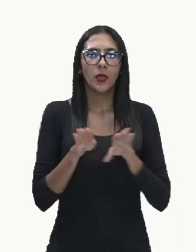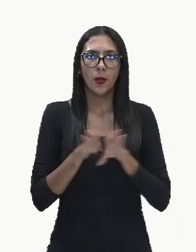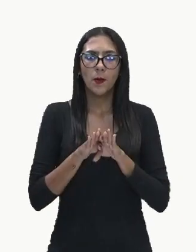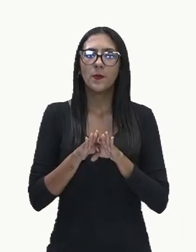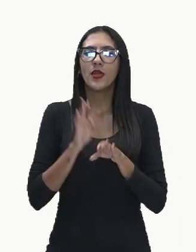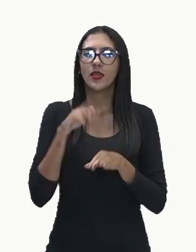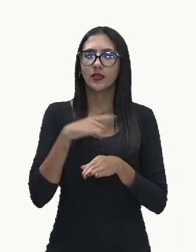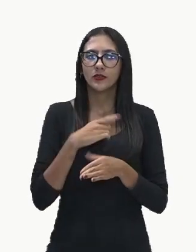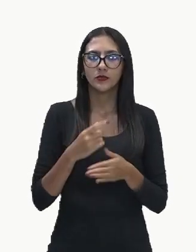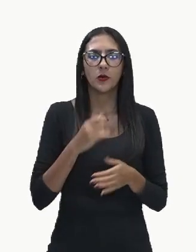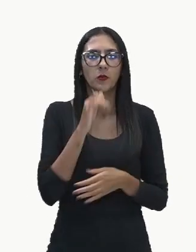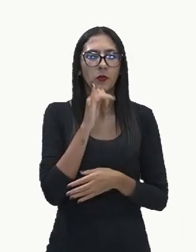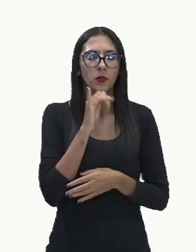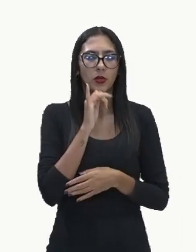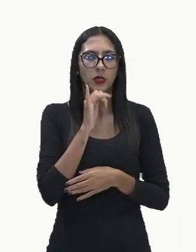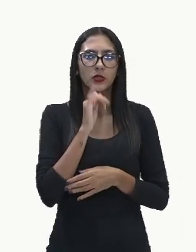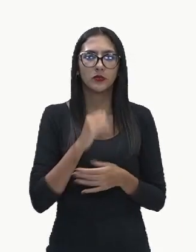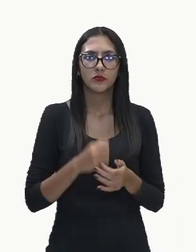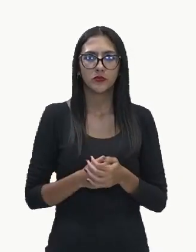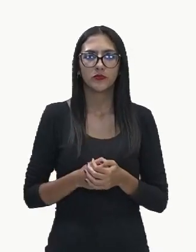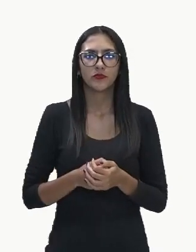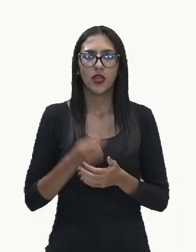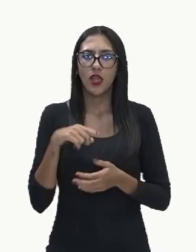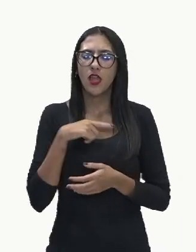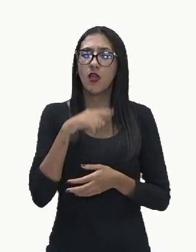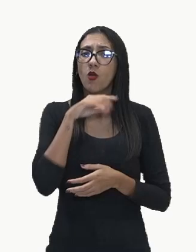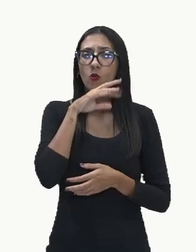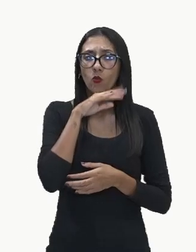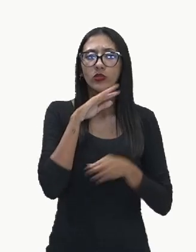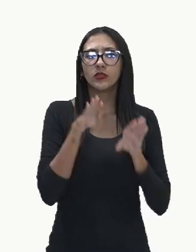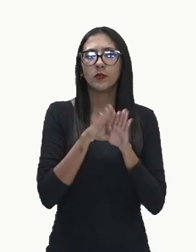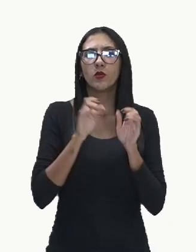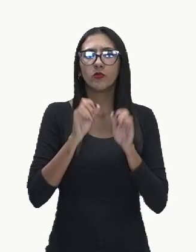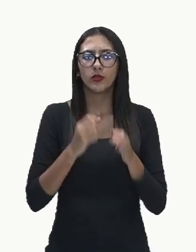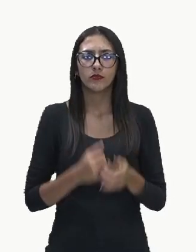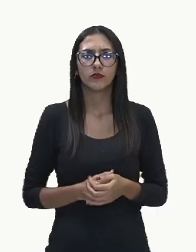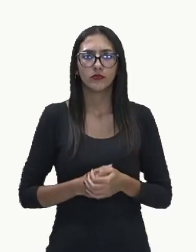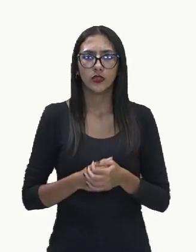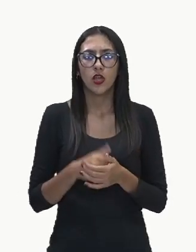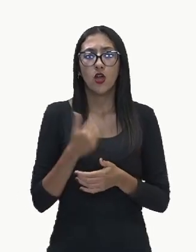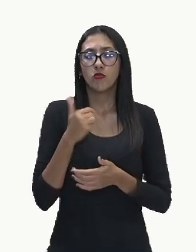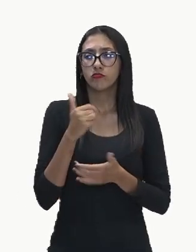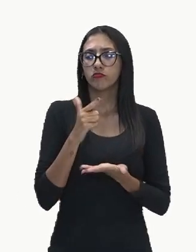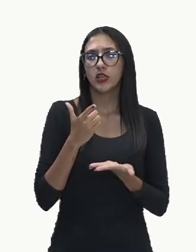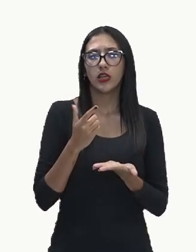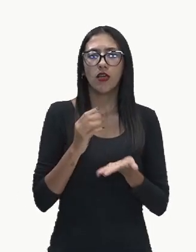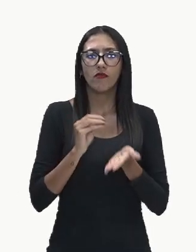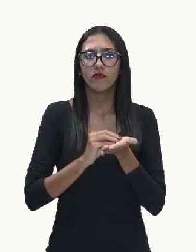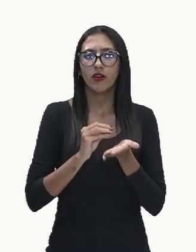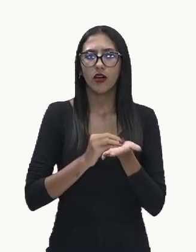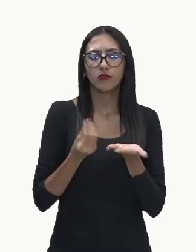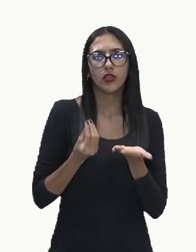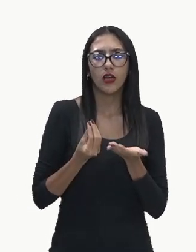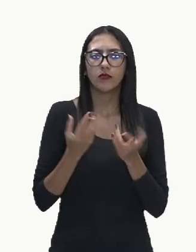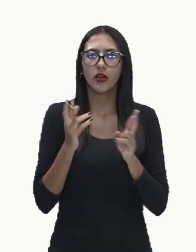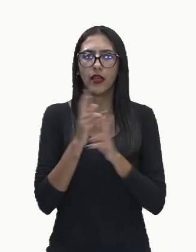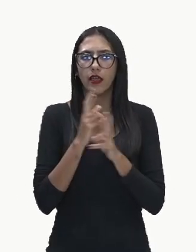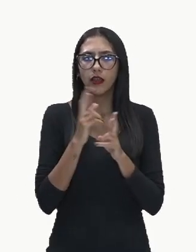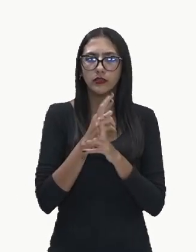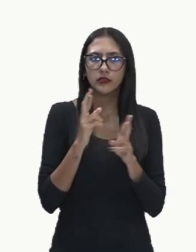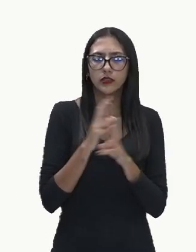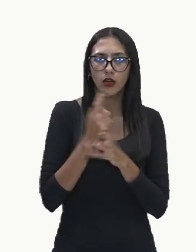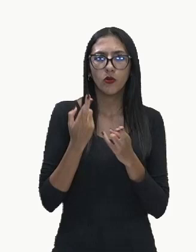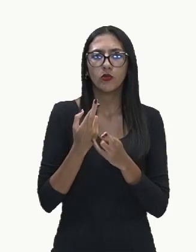é menos ruim não é isso? é a falta de reconhecimento social e legal